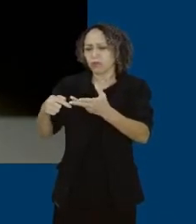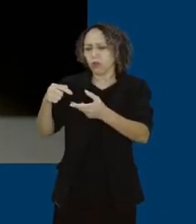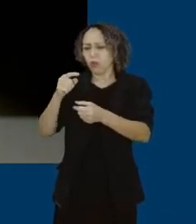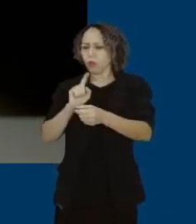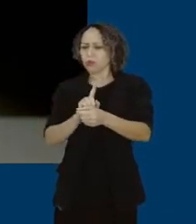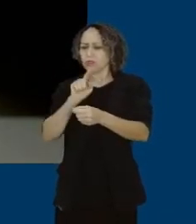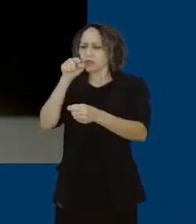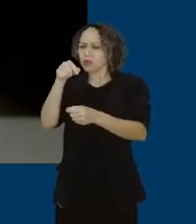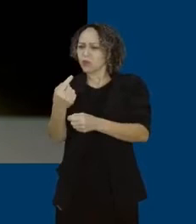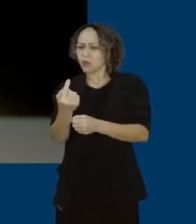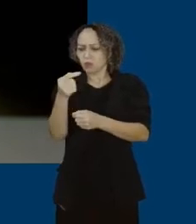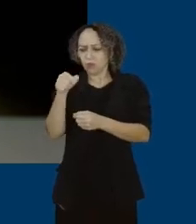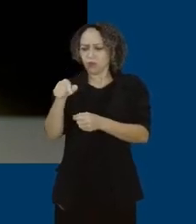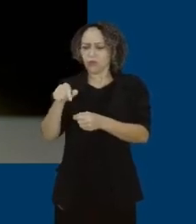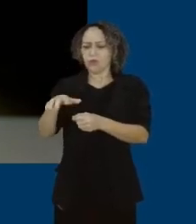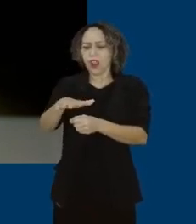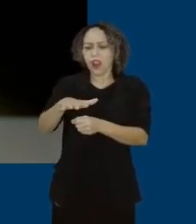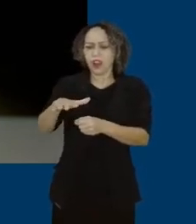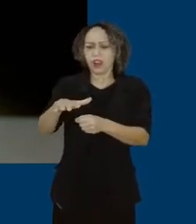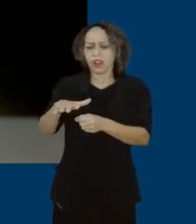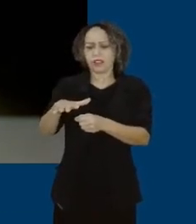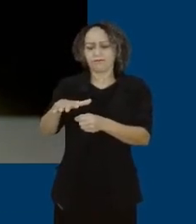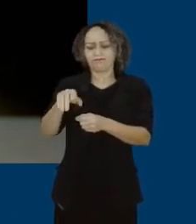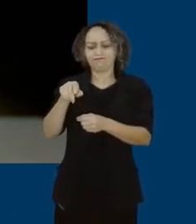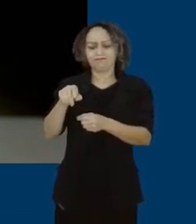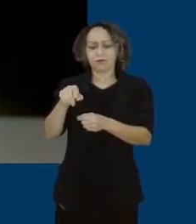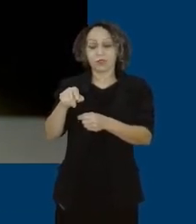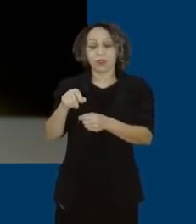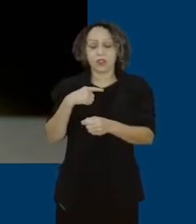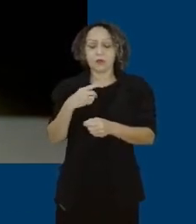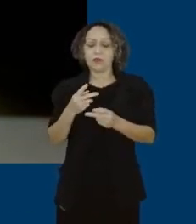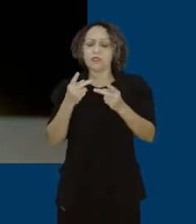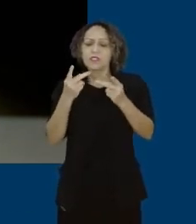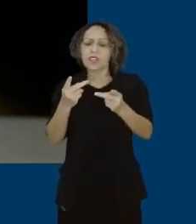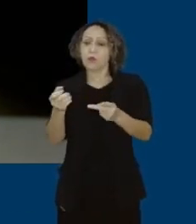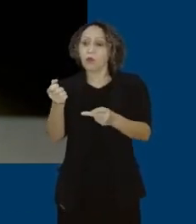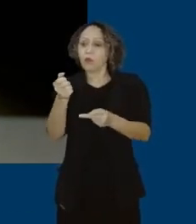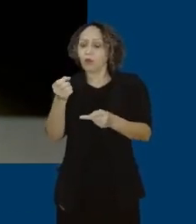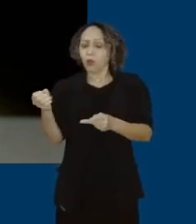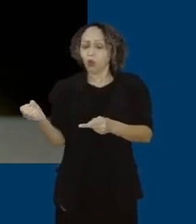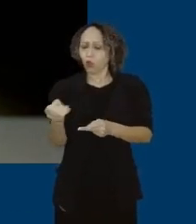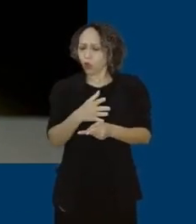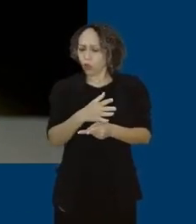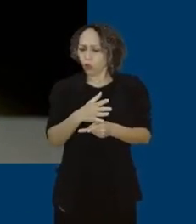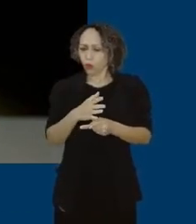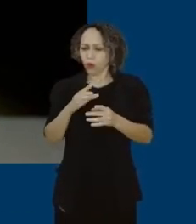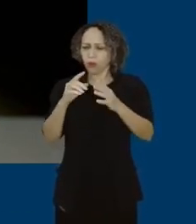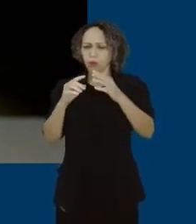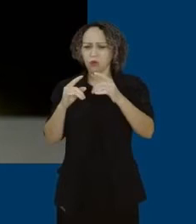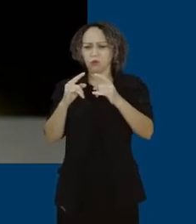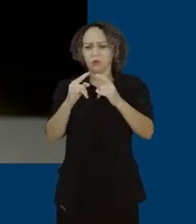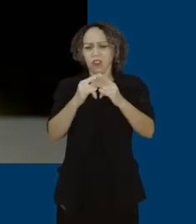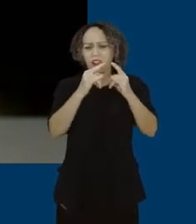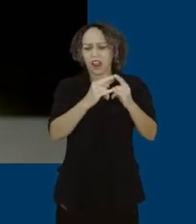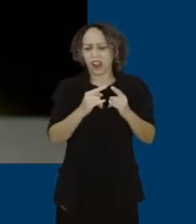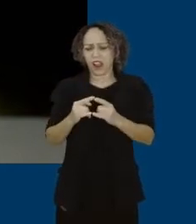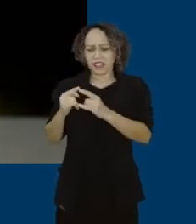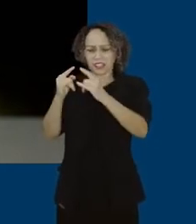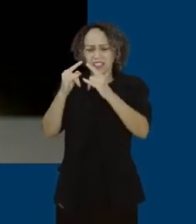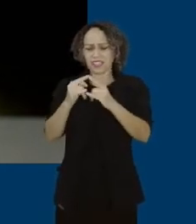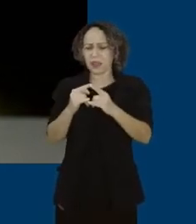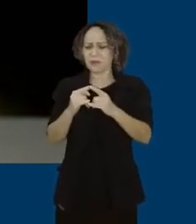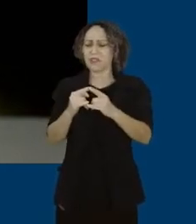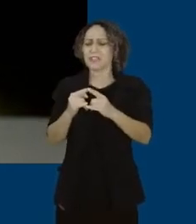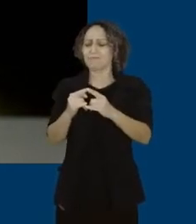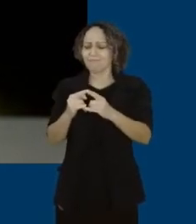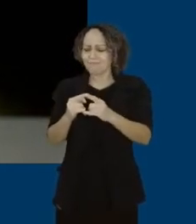fomos visitar um novo assentamento que será feito. Depois de seis anos e meio, não tem nenhuma casa pronta, as pessoas ainda